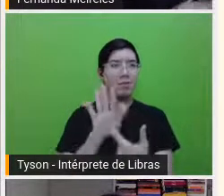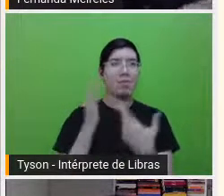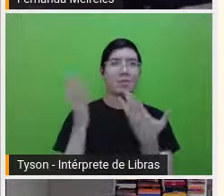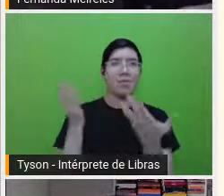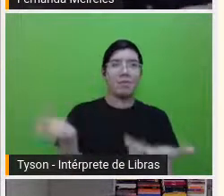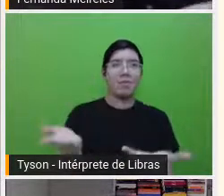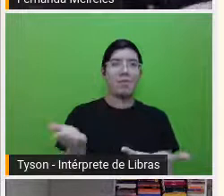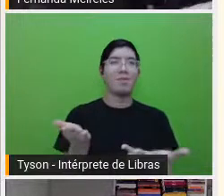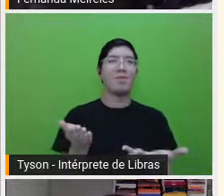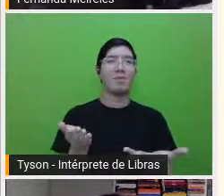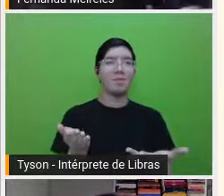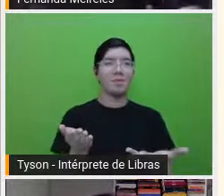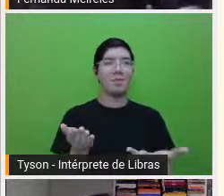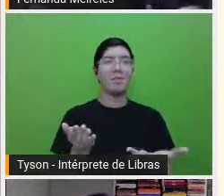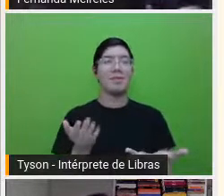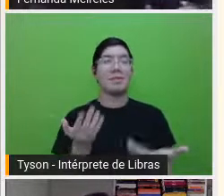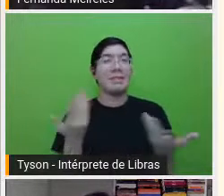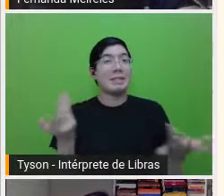Não apareceu.